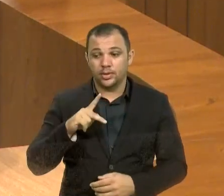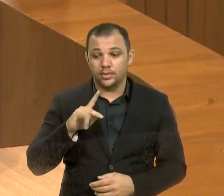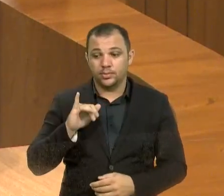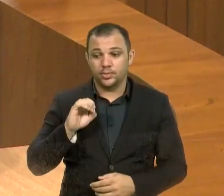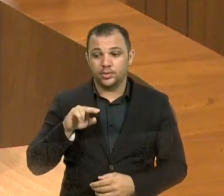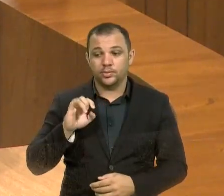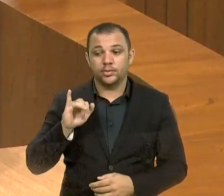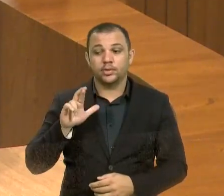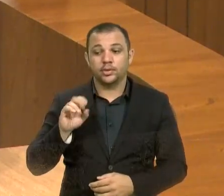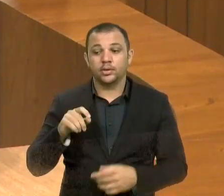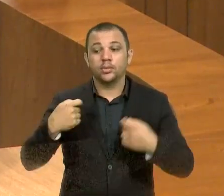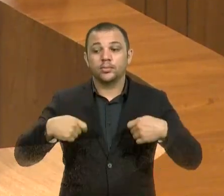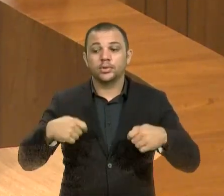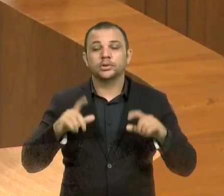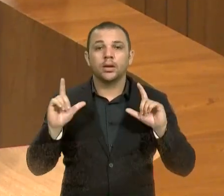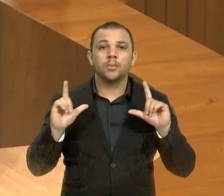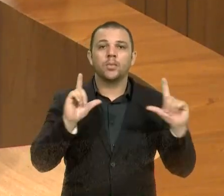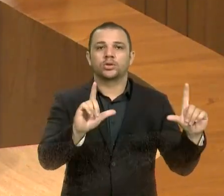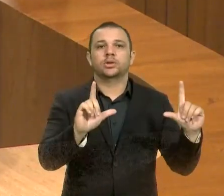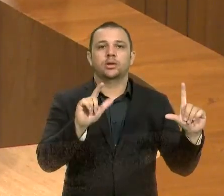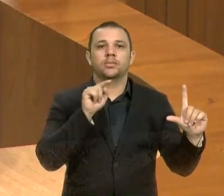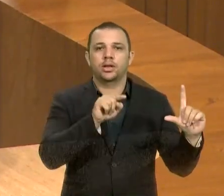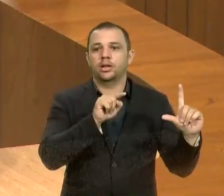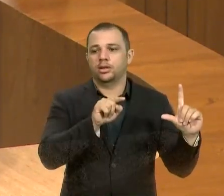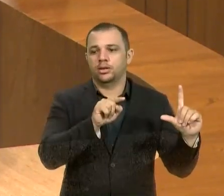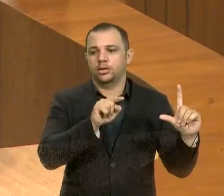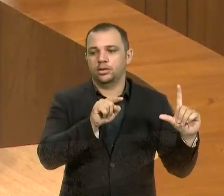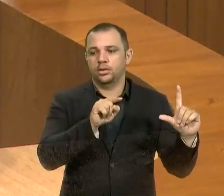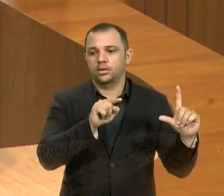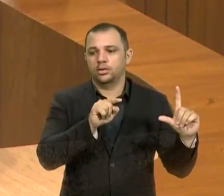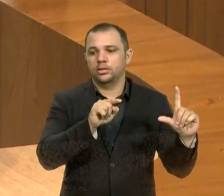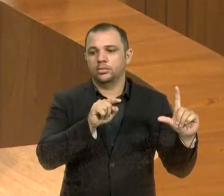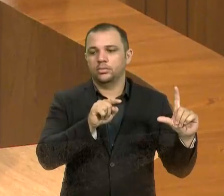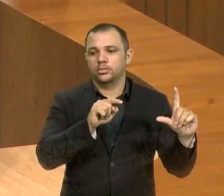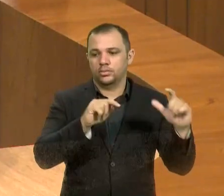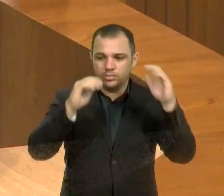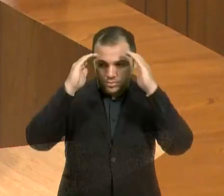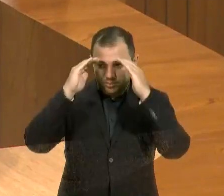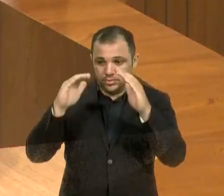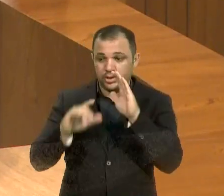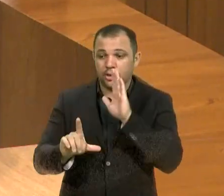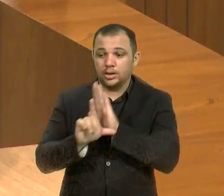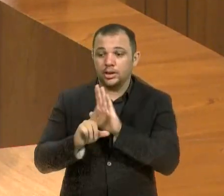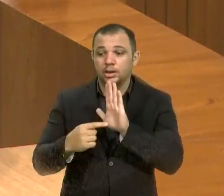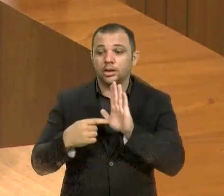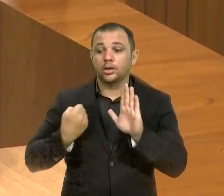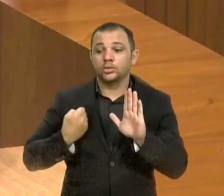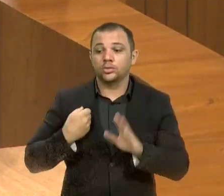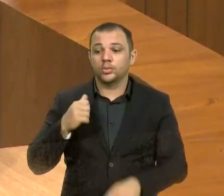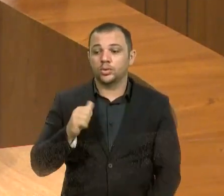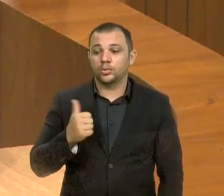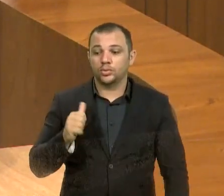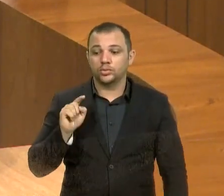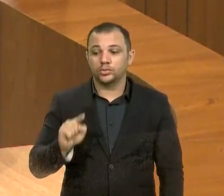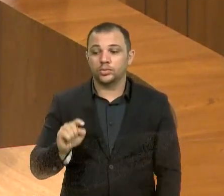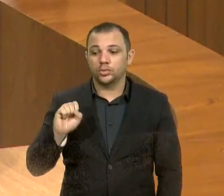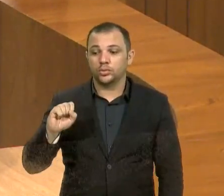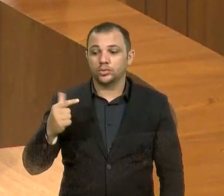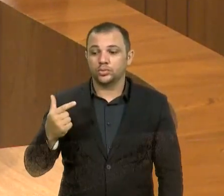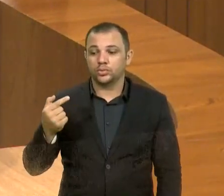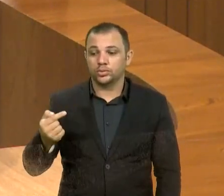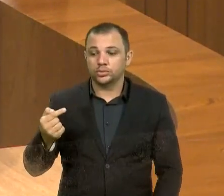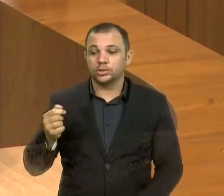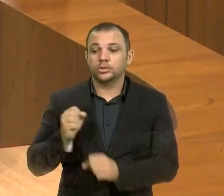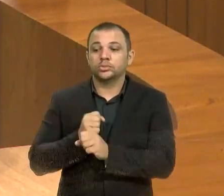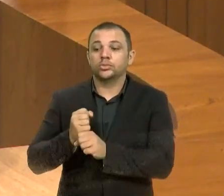afixar uma placa baseada na lei 11.827, barra 2022.